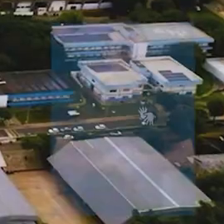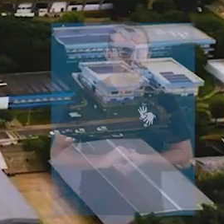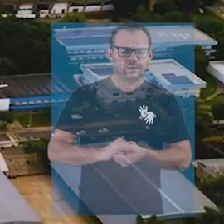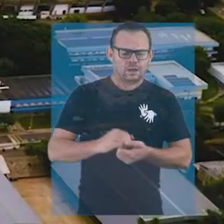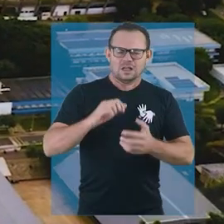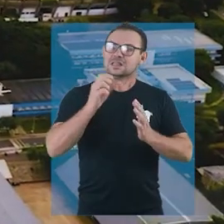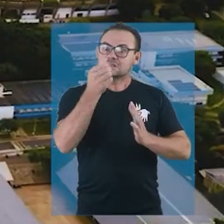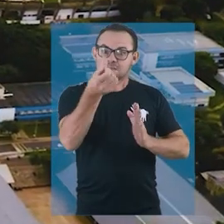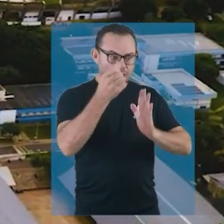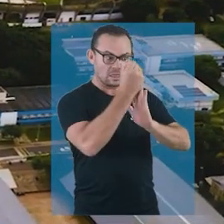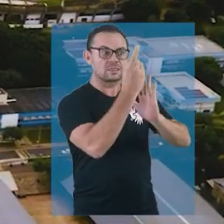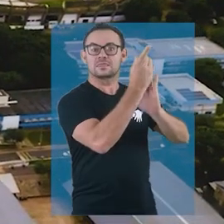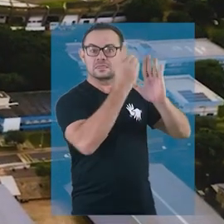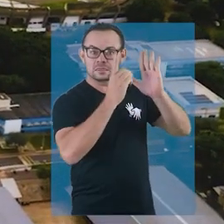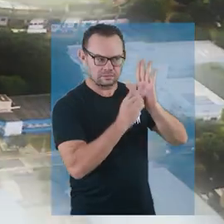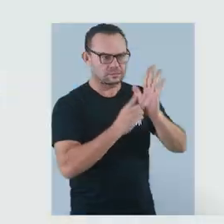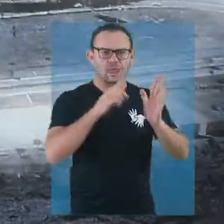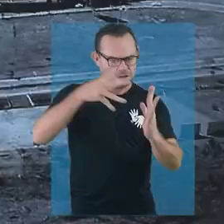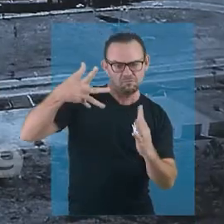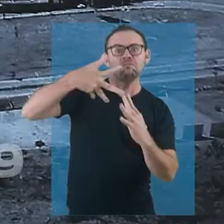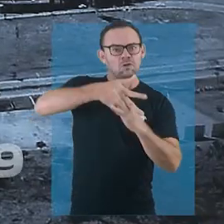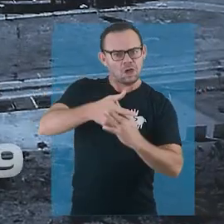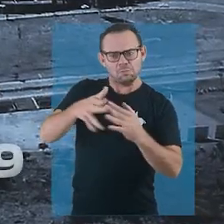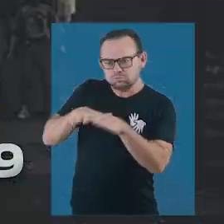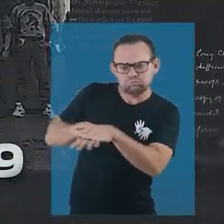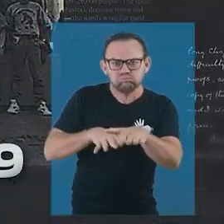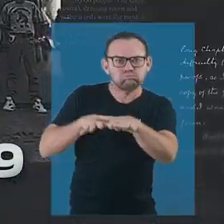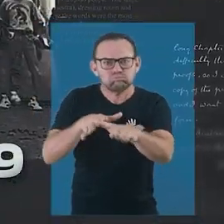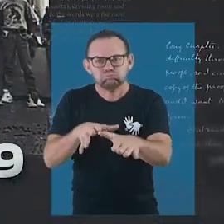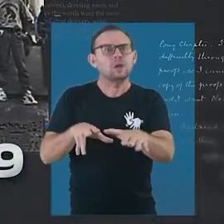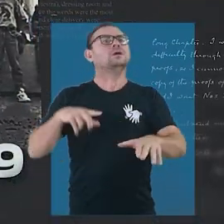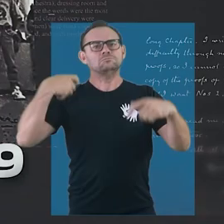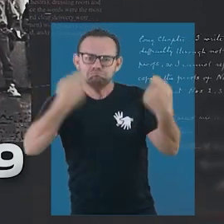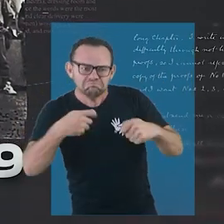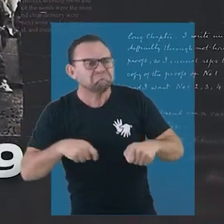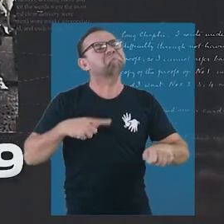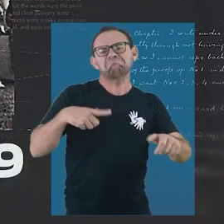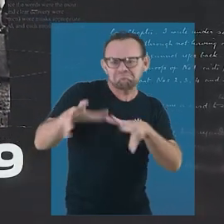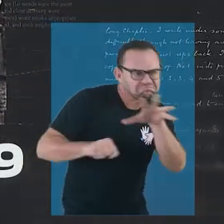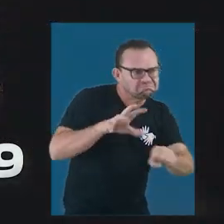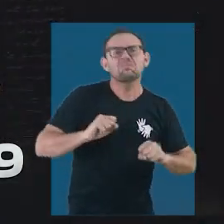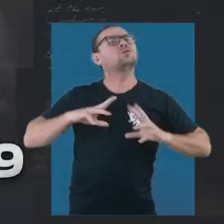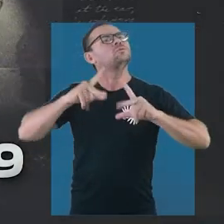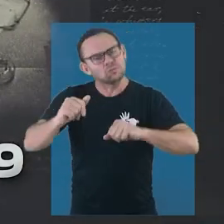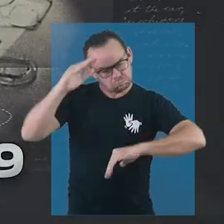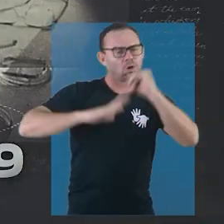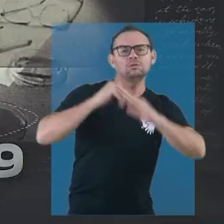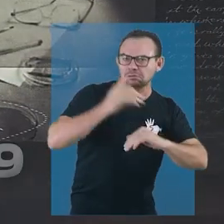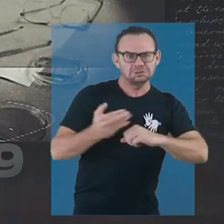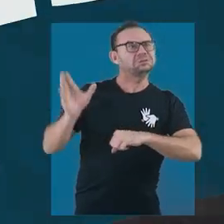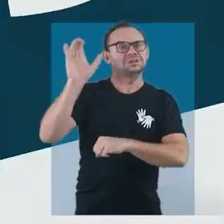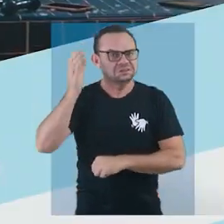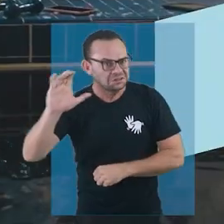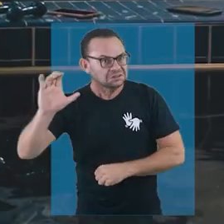Há mais de seis décadas, a UFMS acompanha as tendências e supre as novas demandas profissionais e